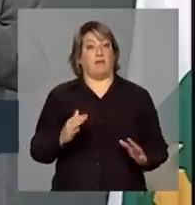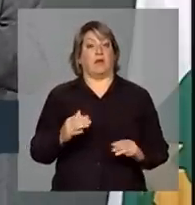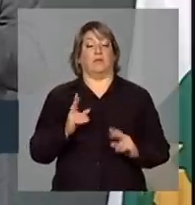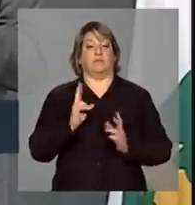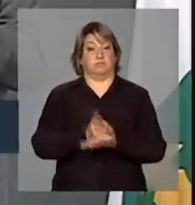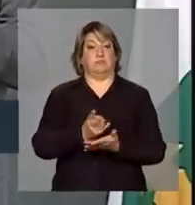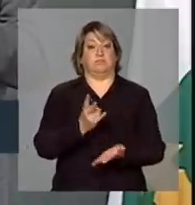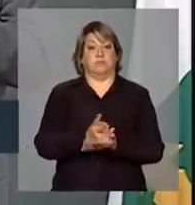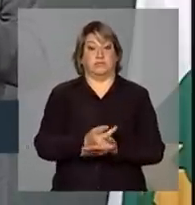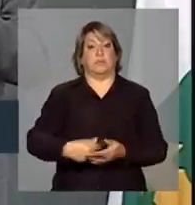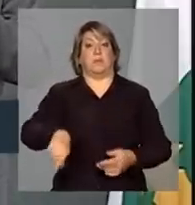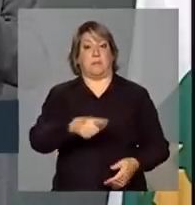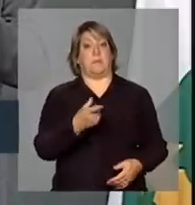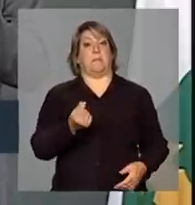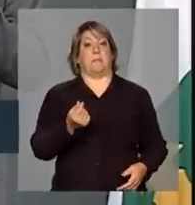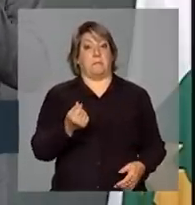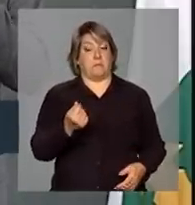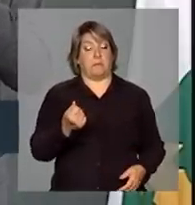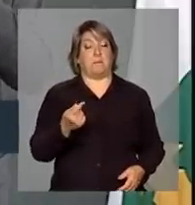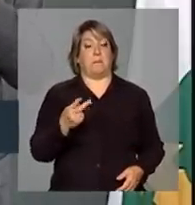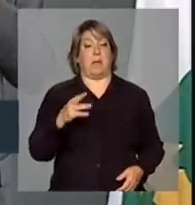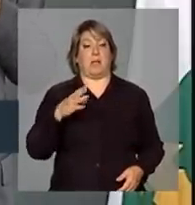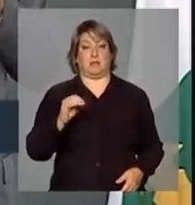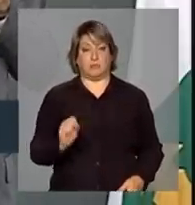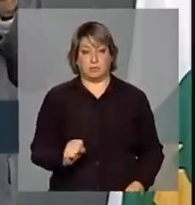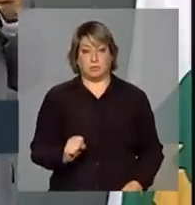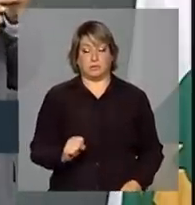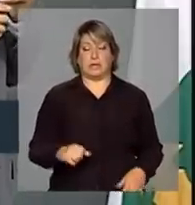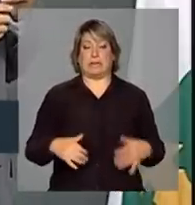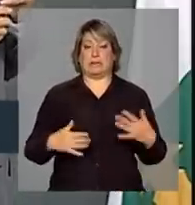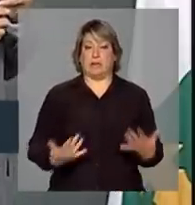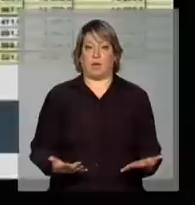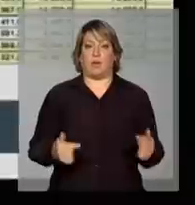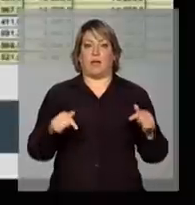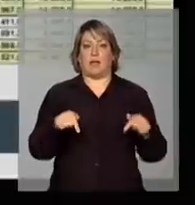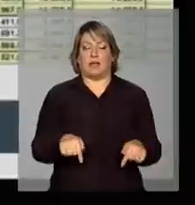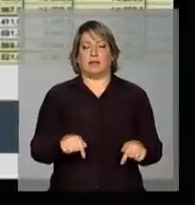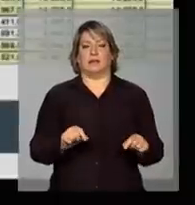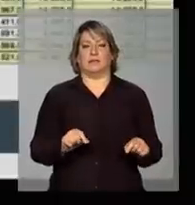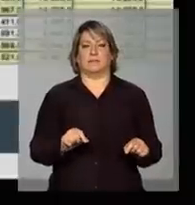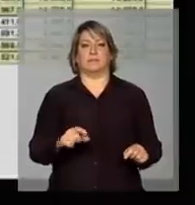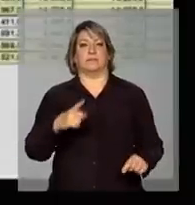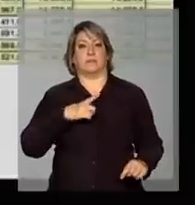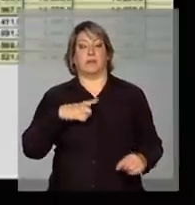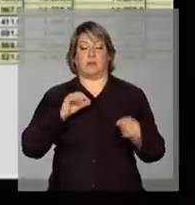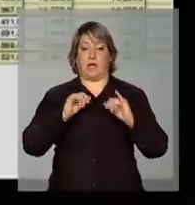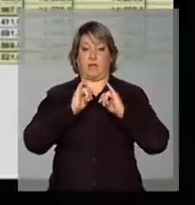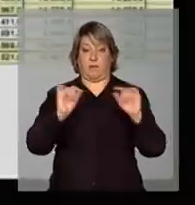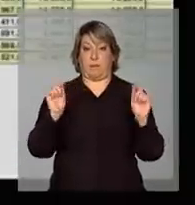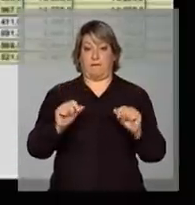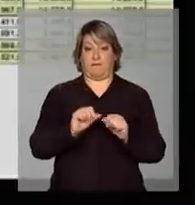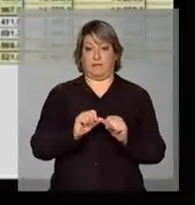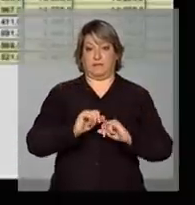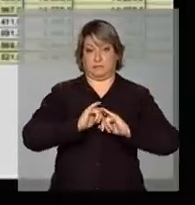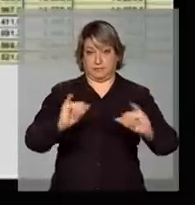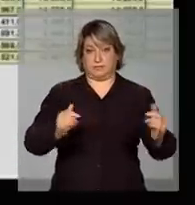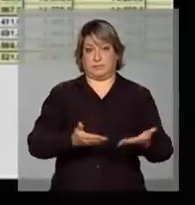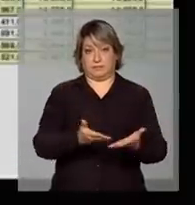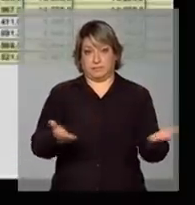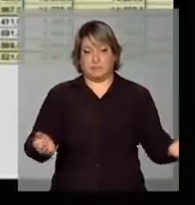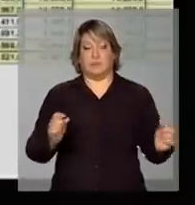manutenção desses preços. E, de certa forma, aqui um registro que se pode fazer, eu faço em particular,